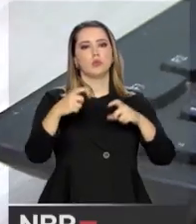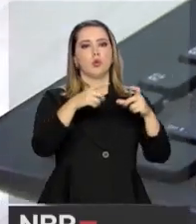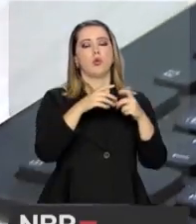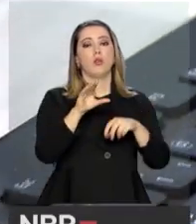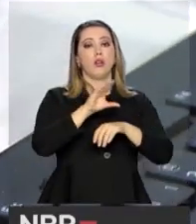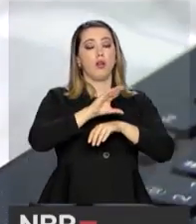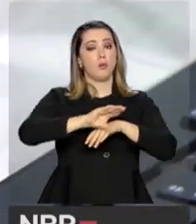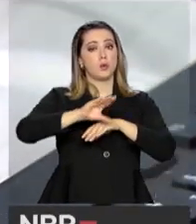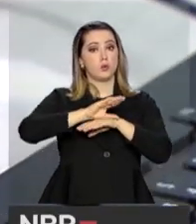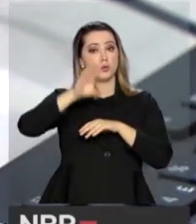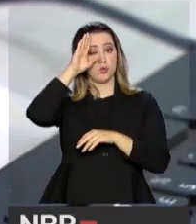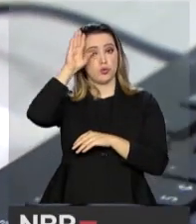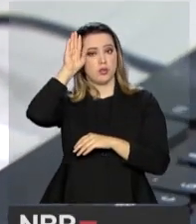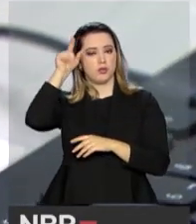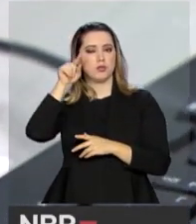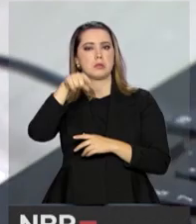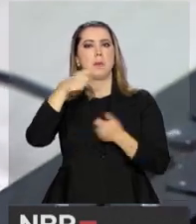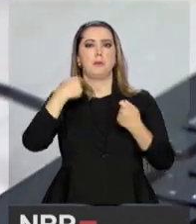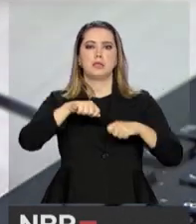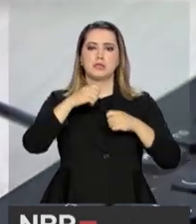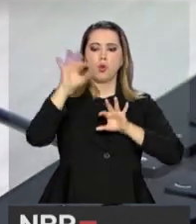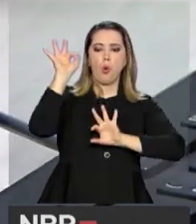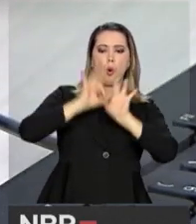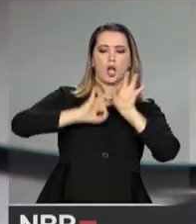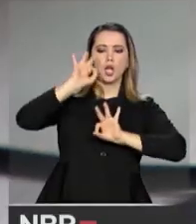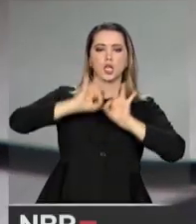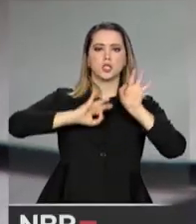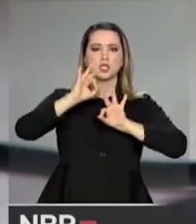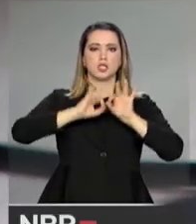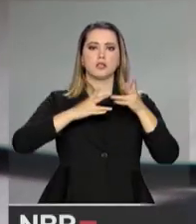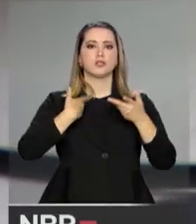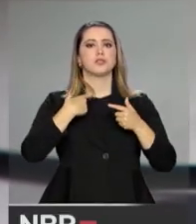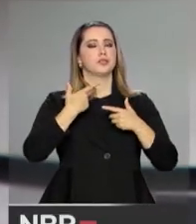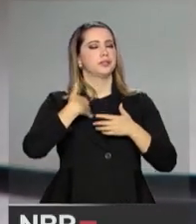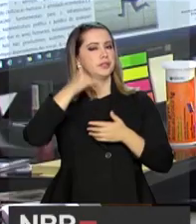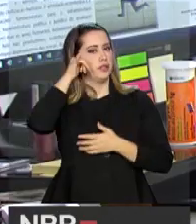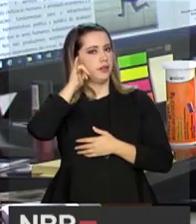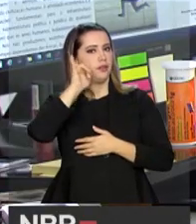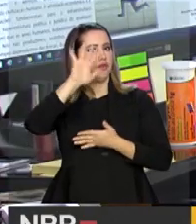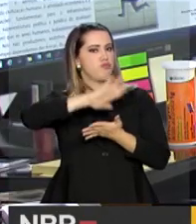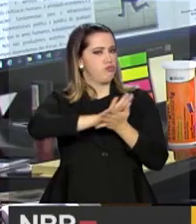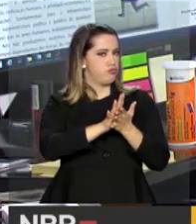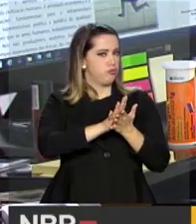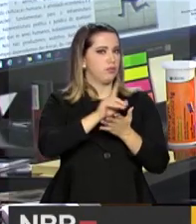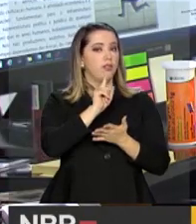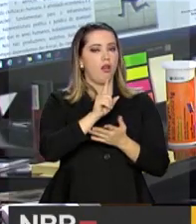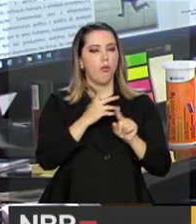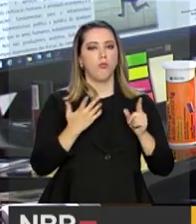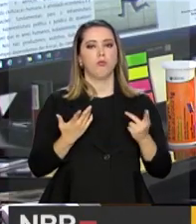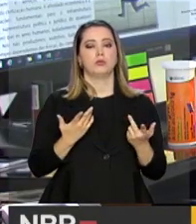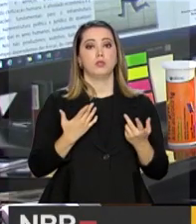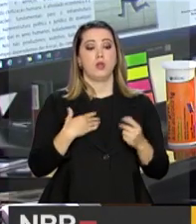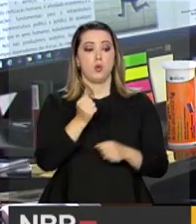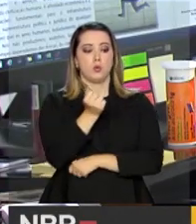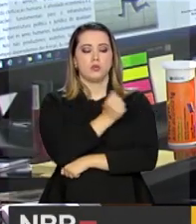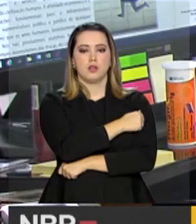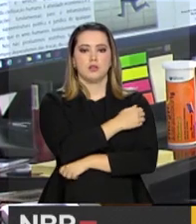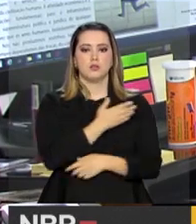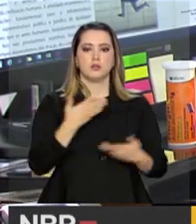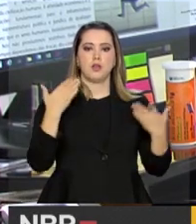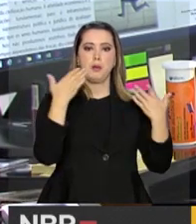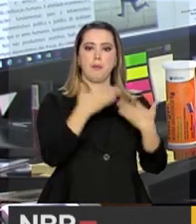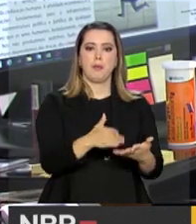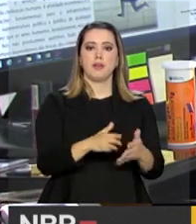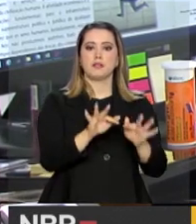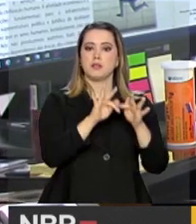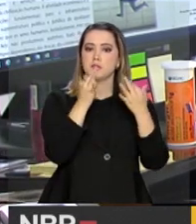Decisão que exigiu disciplina, organização e quebra de preconceitos. Os alunos que participam dos fóruns, que